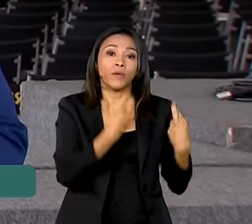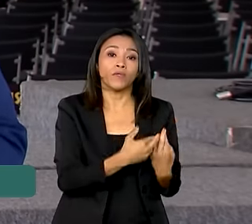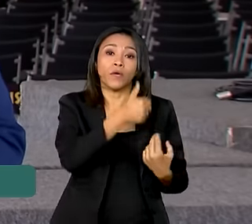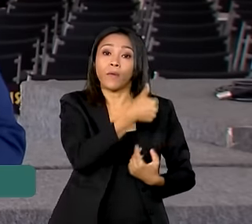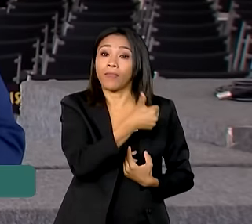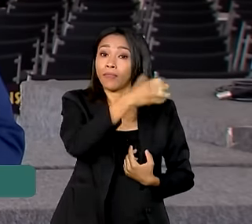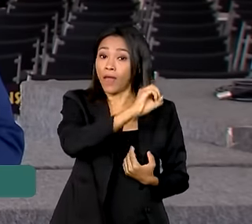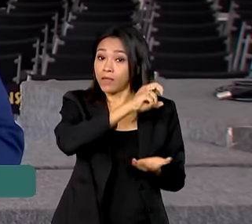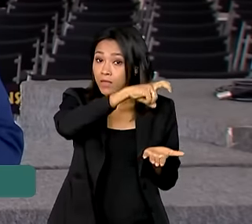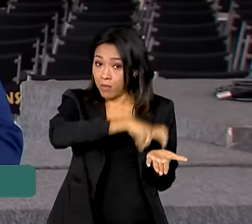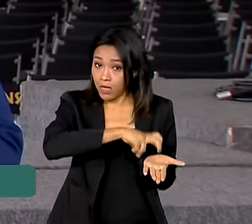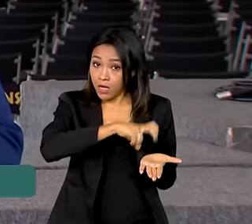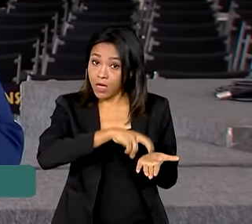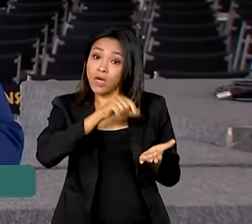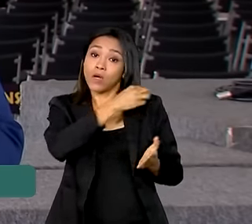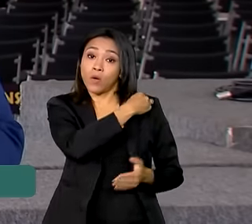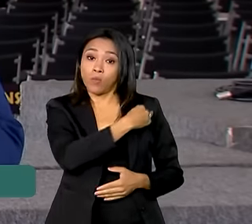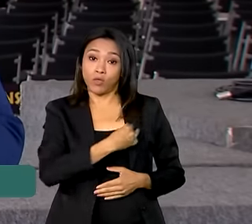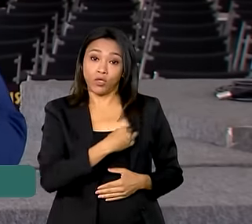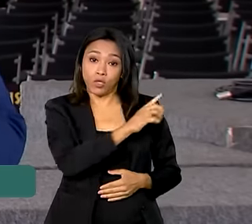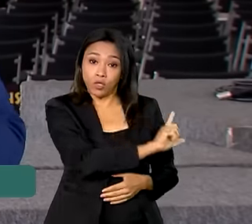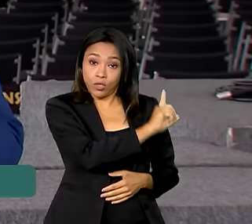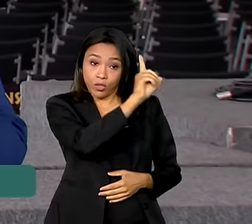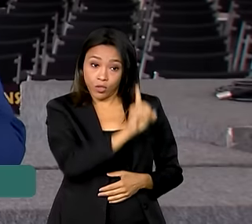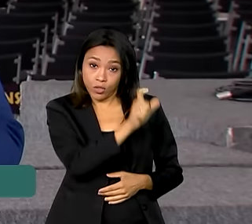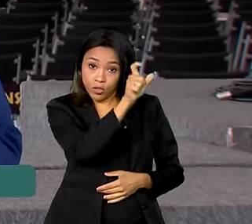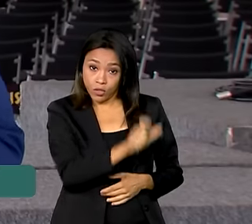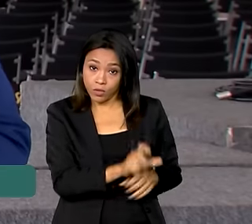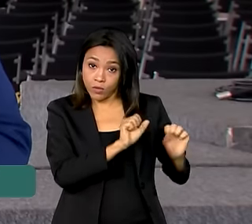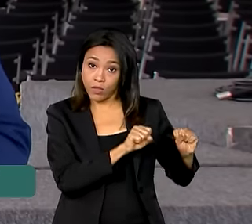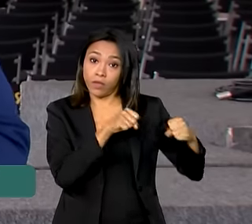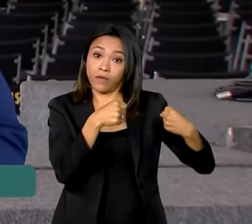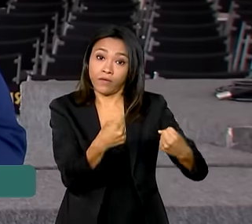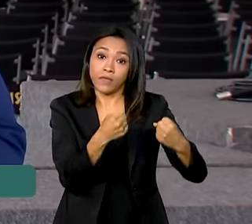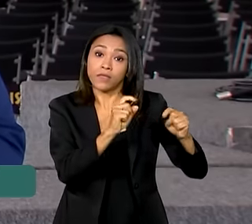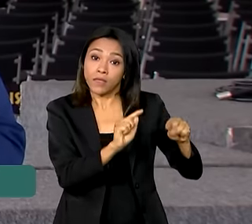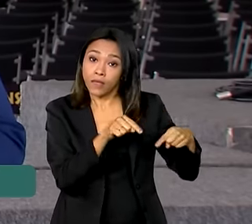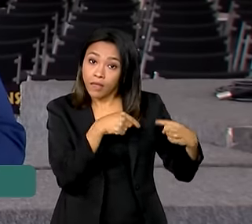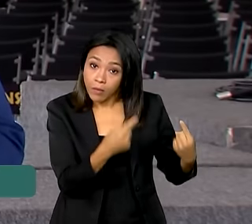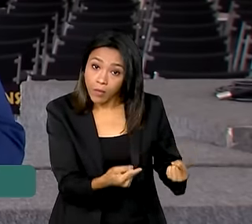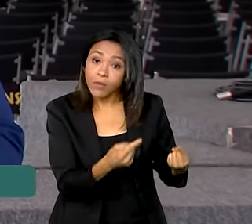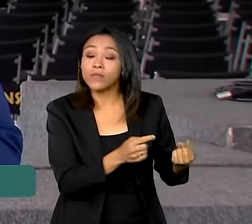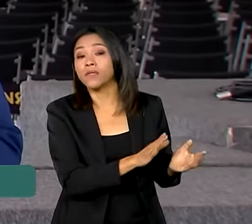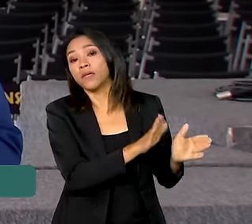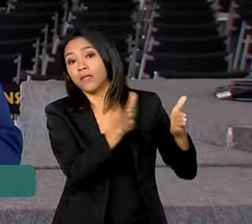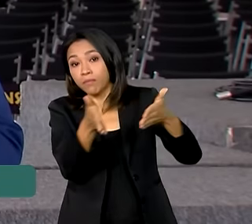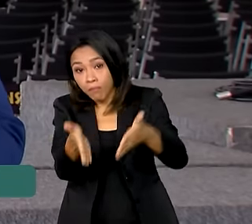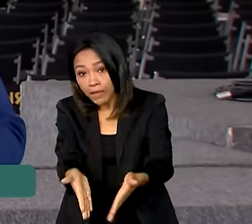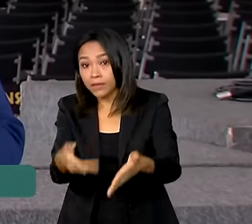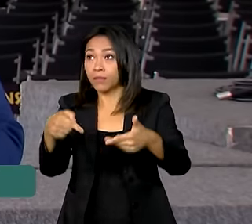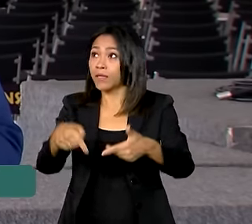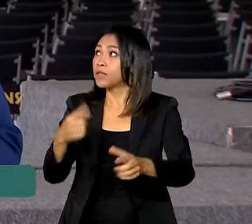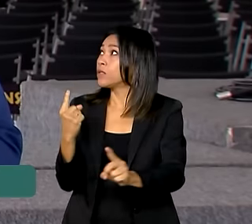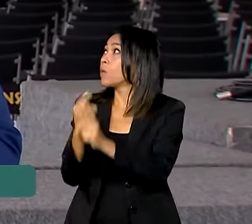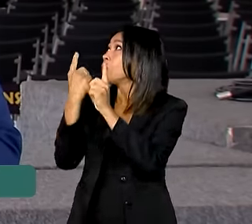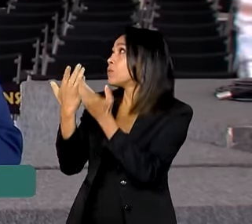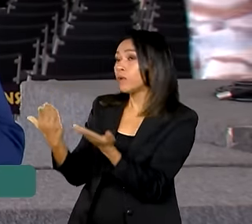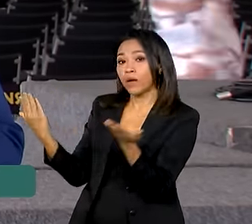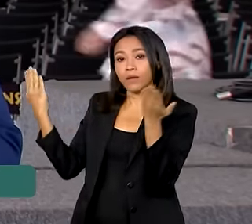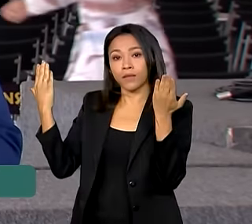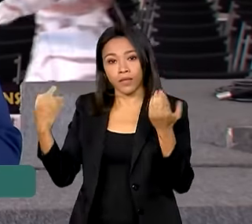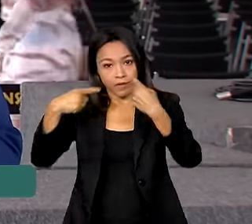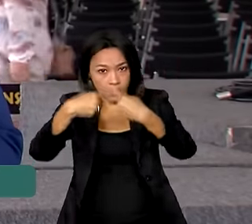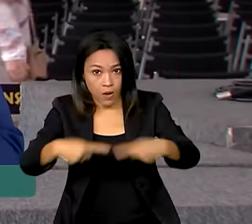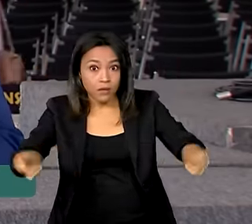manhã com o ministro da Defesa, José Múcio. Depois ele participa desse encontro, desse lançamento da Missão 3, desse plano Indústria